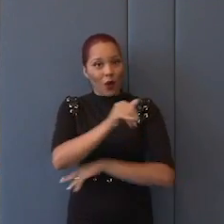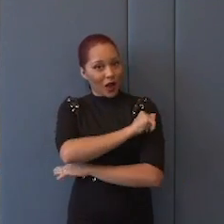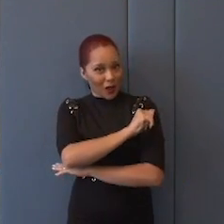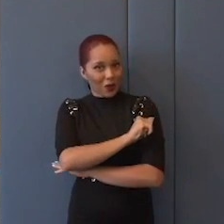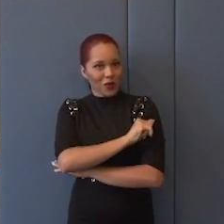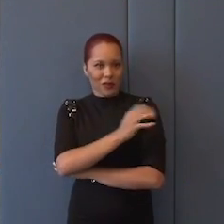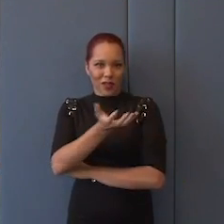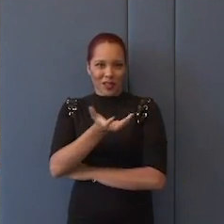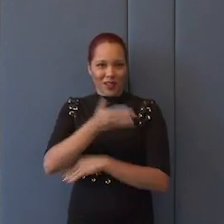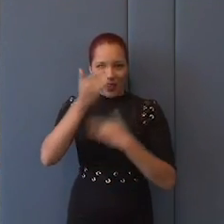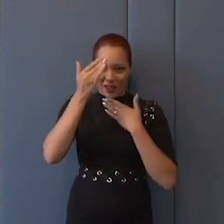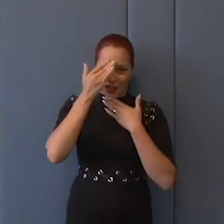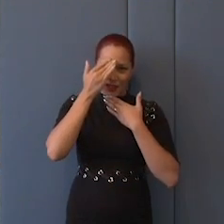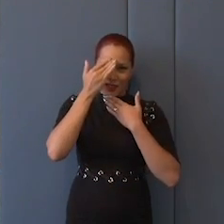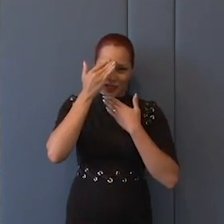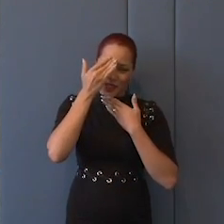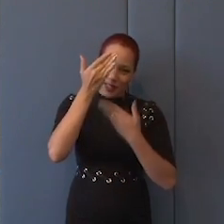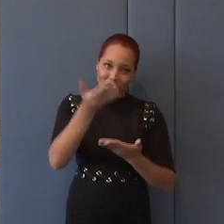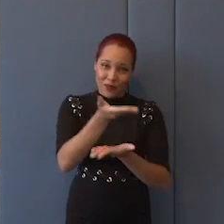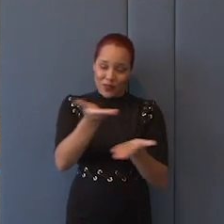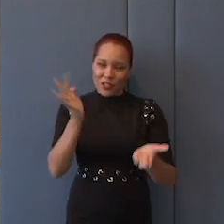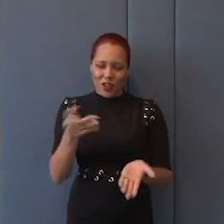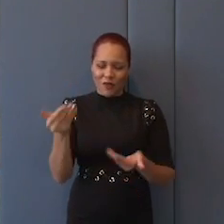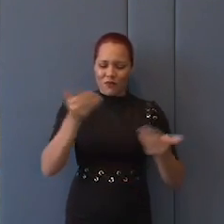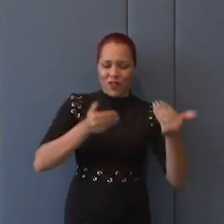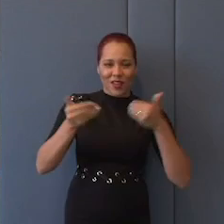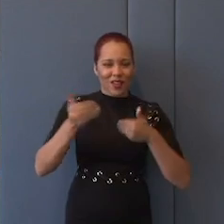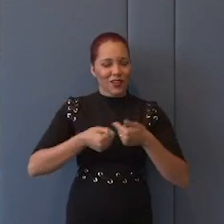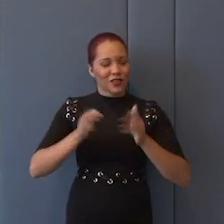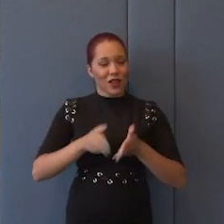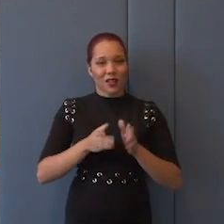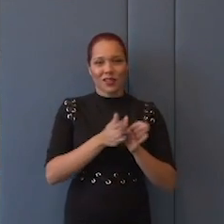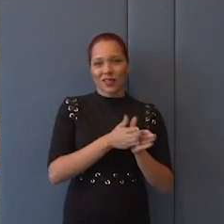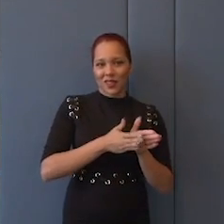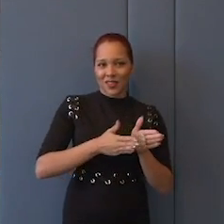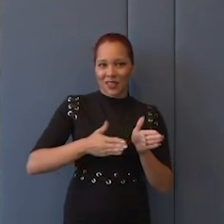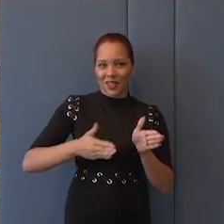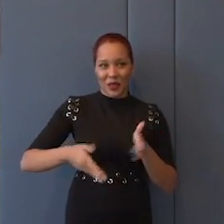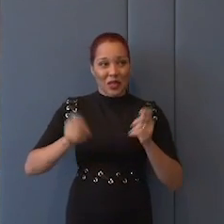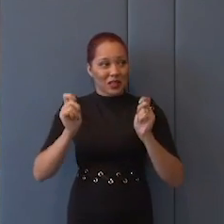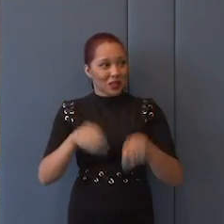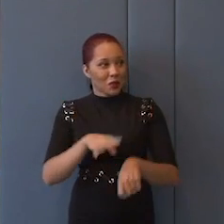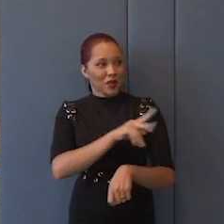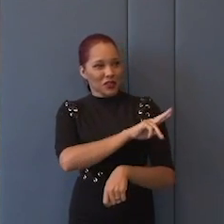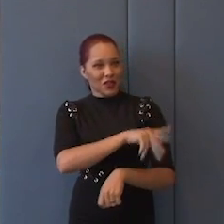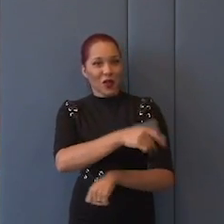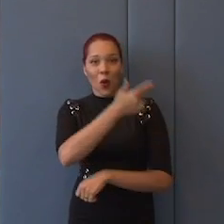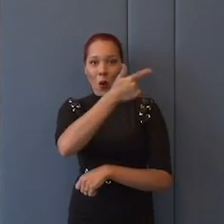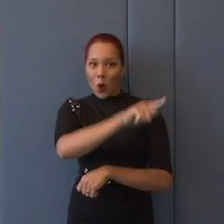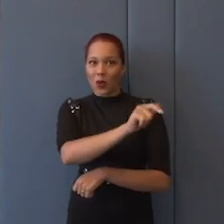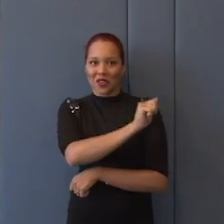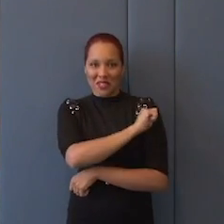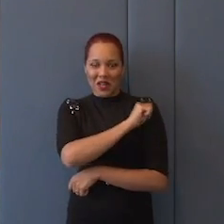queria agradecer ao senhor, o senhor que já teve aqui esse tempo longo, que deu para os nossos... os outros